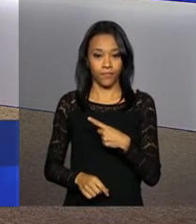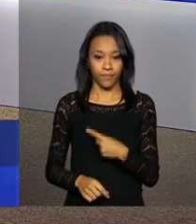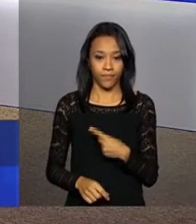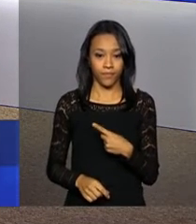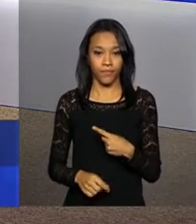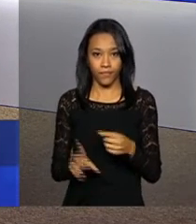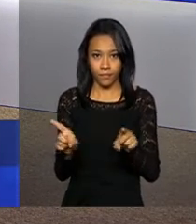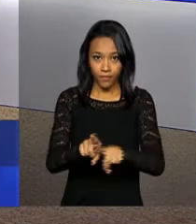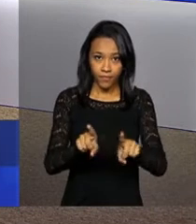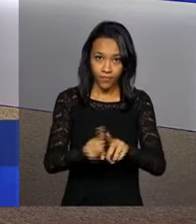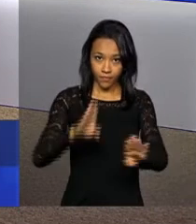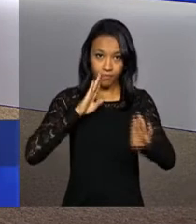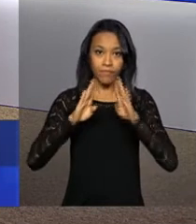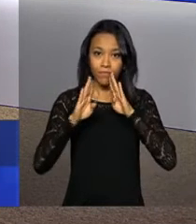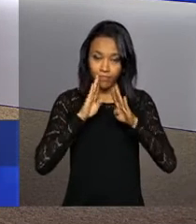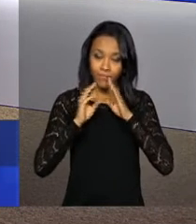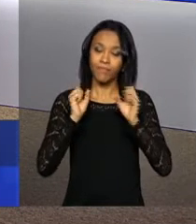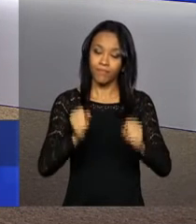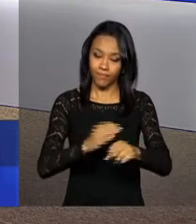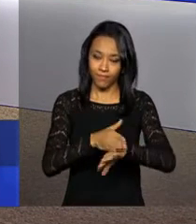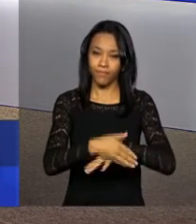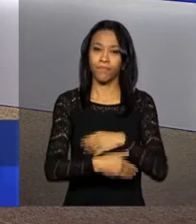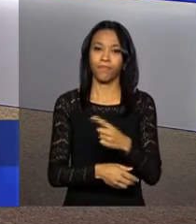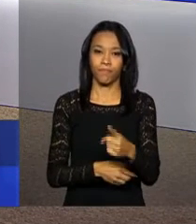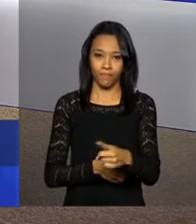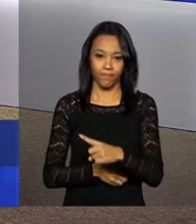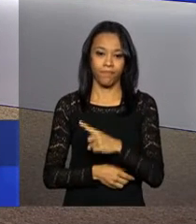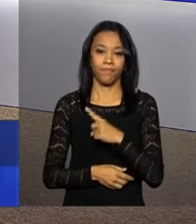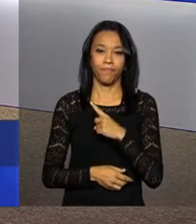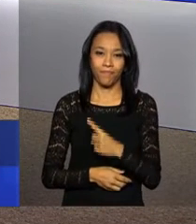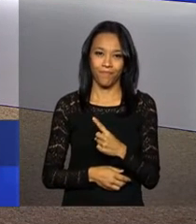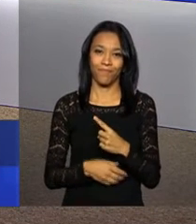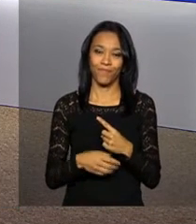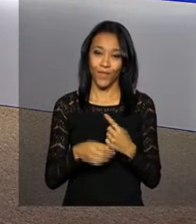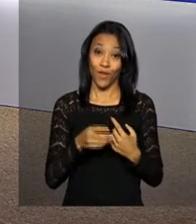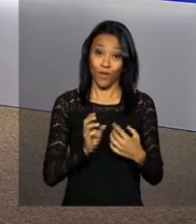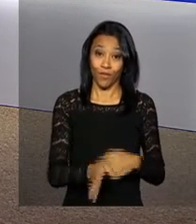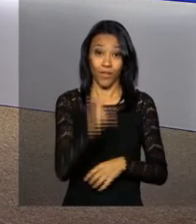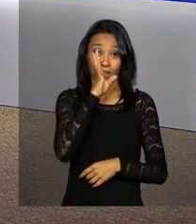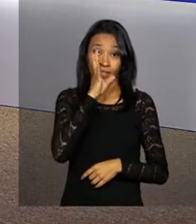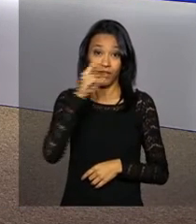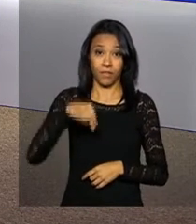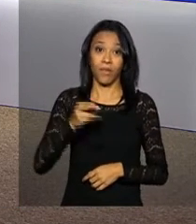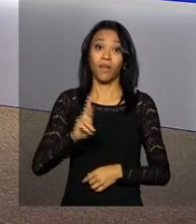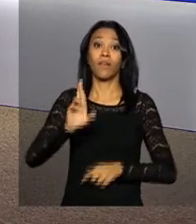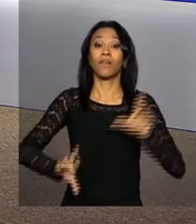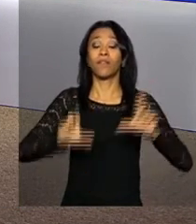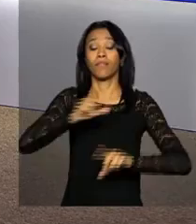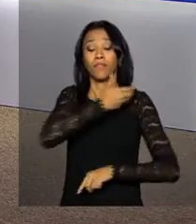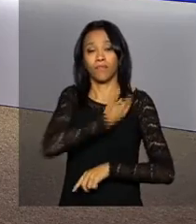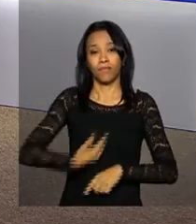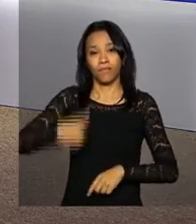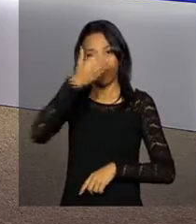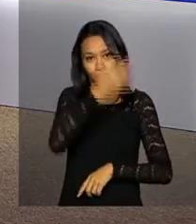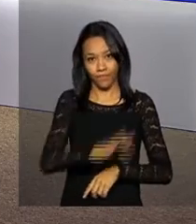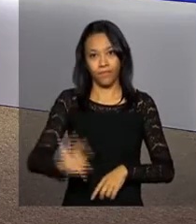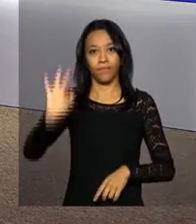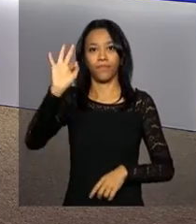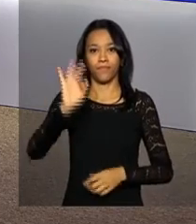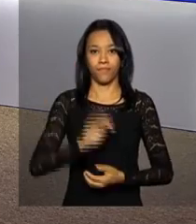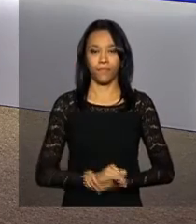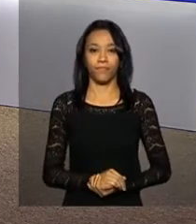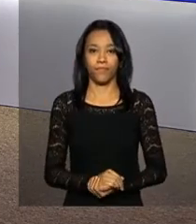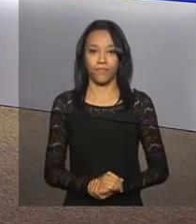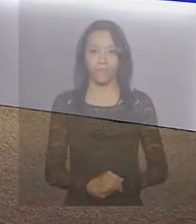tvnbr e facebook.com.br tvnbr. Continue com a gente. NBR, a TV do Governo